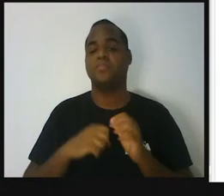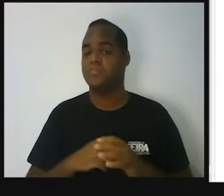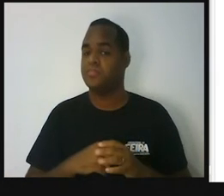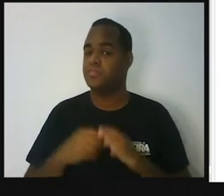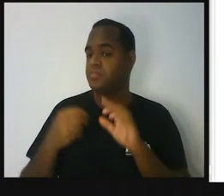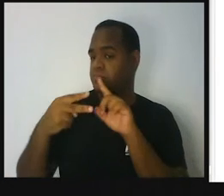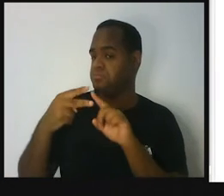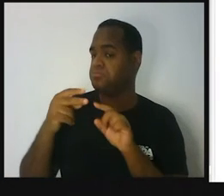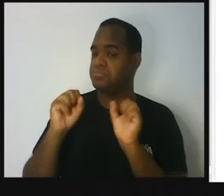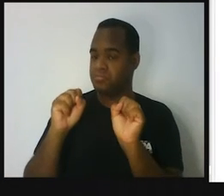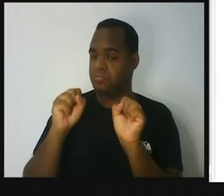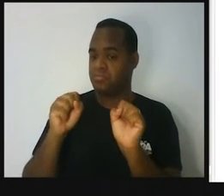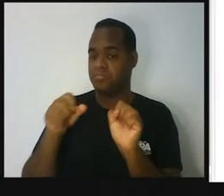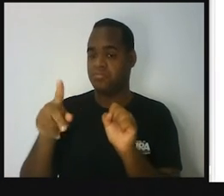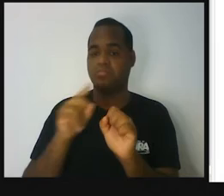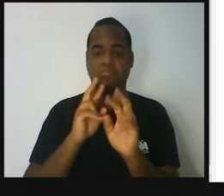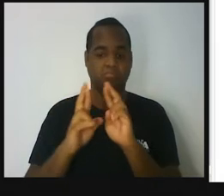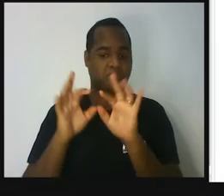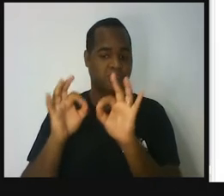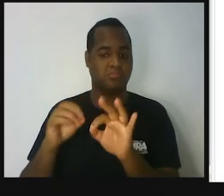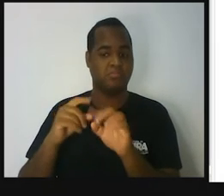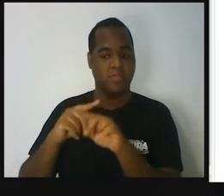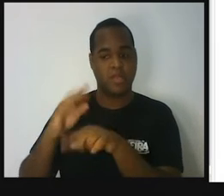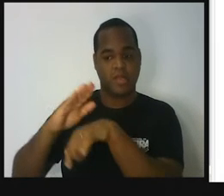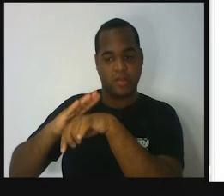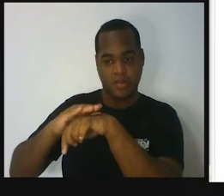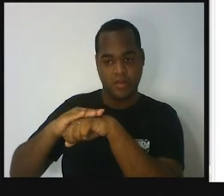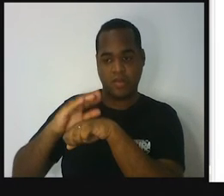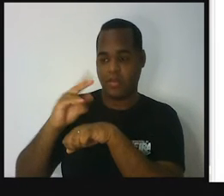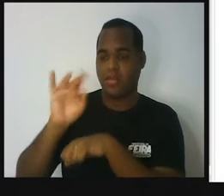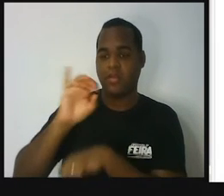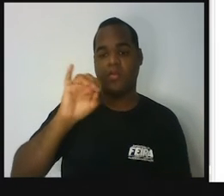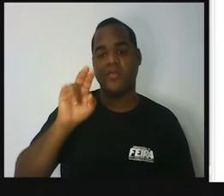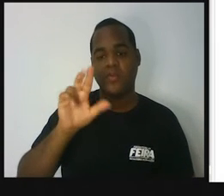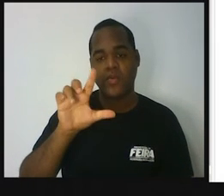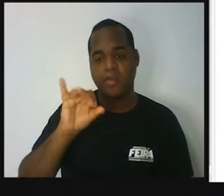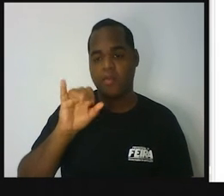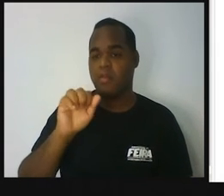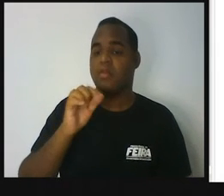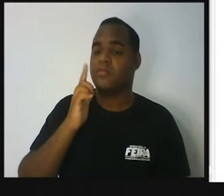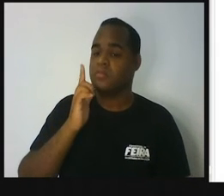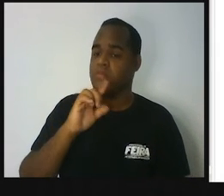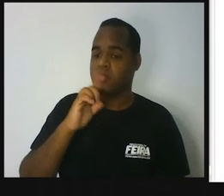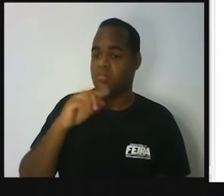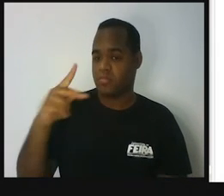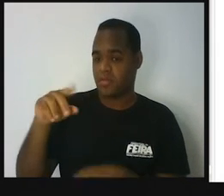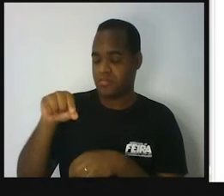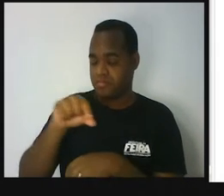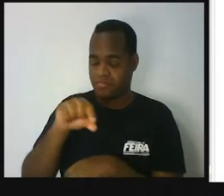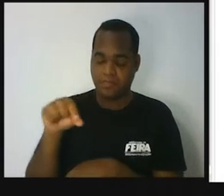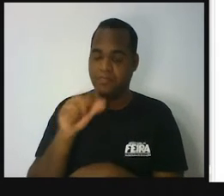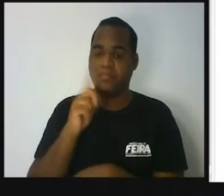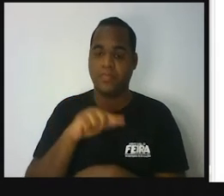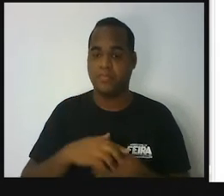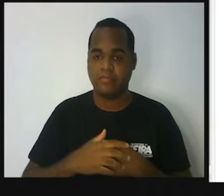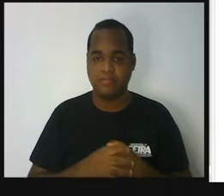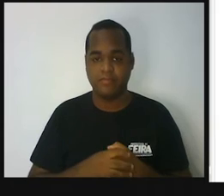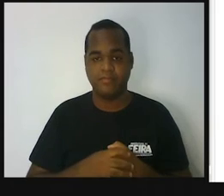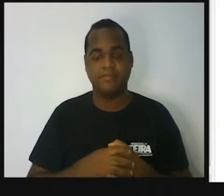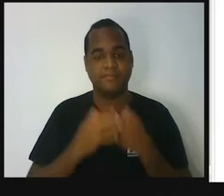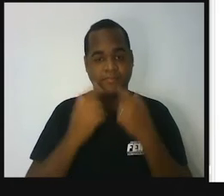resultado no lançamento de Júlia para que ela ganhe a partida nessa rodada. Observe. Então, vamos lá.